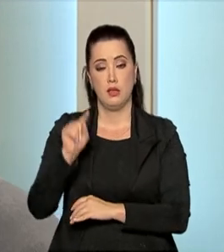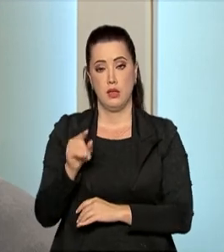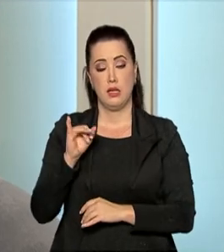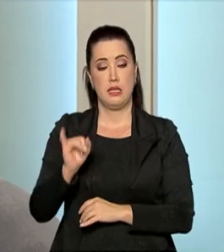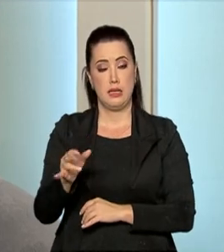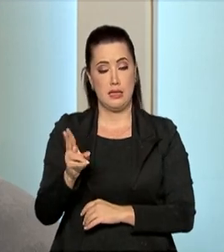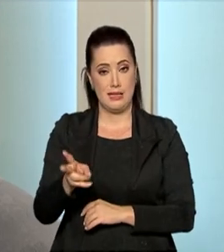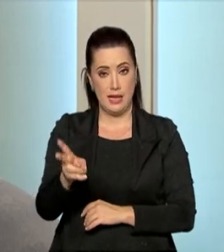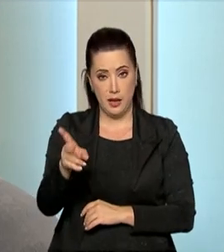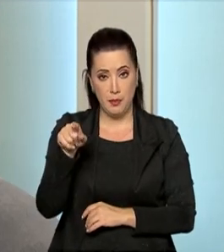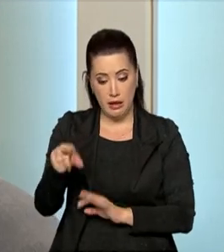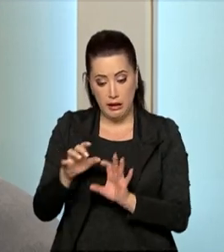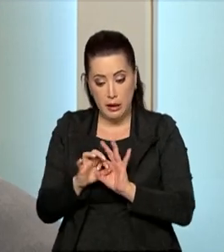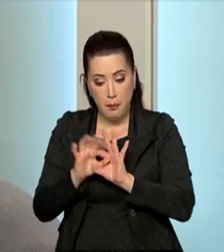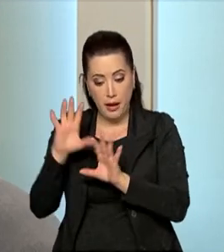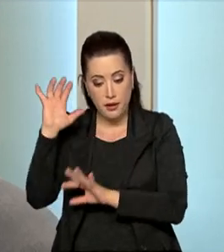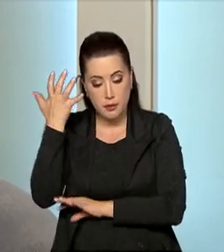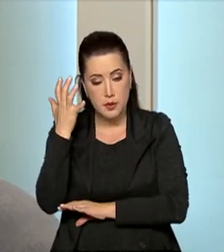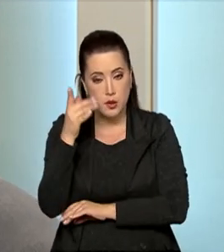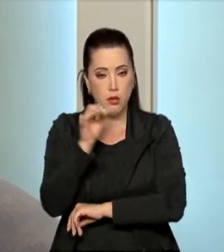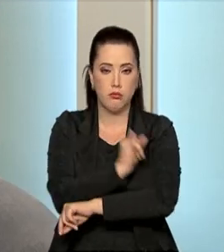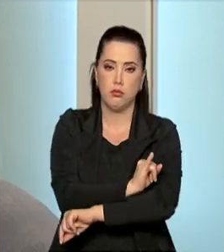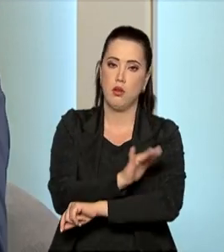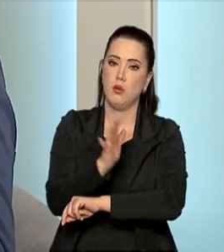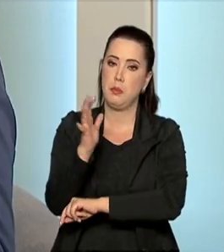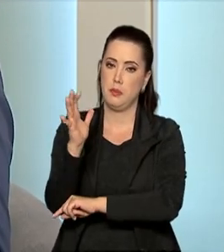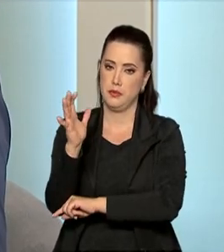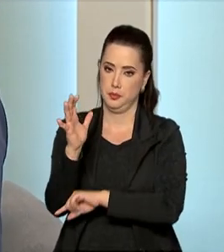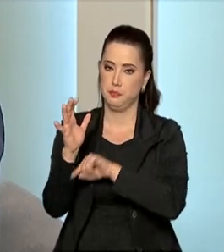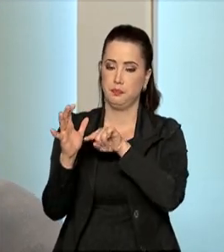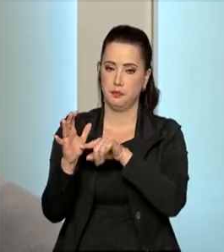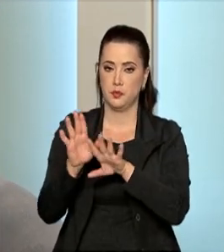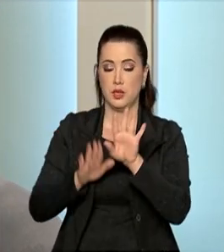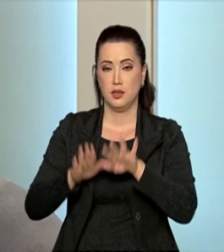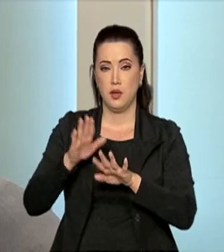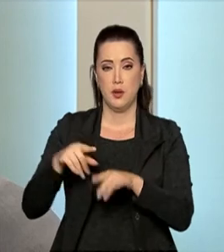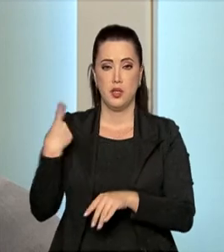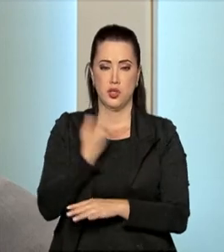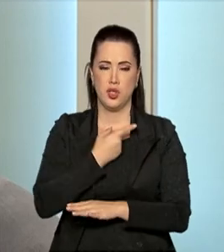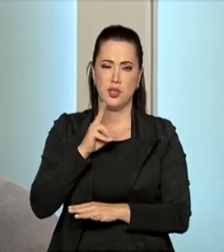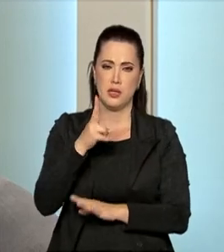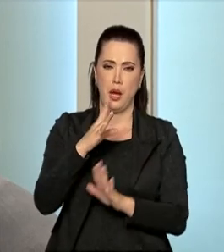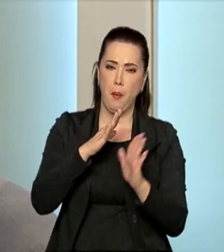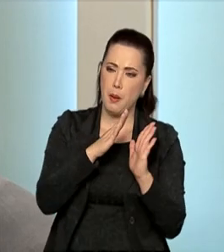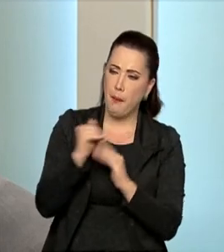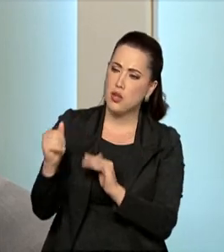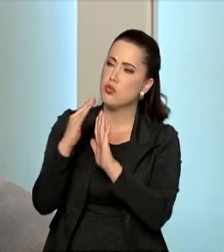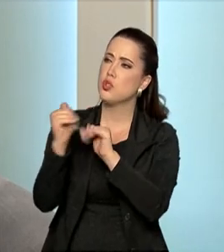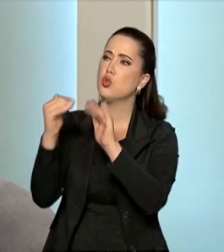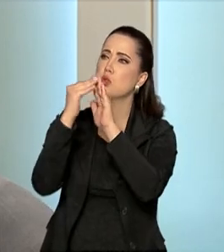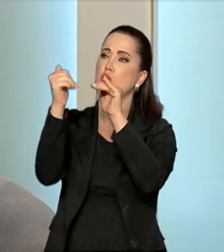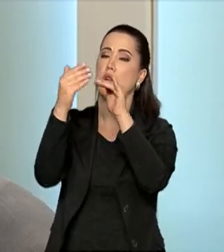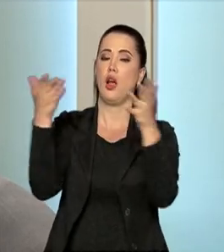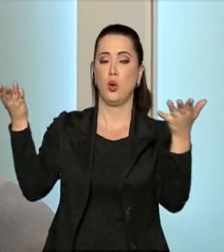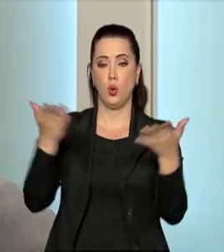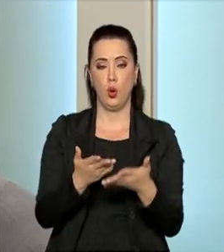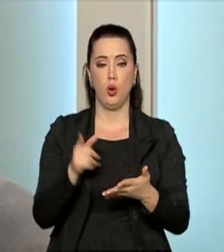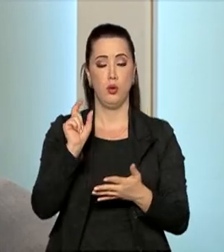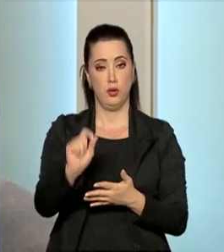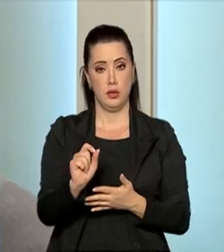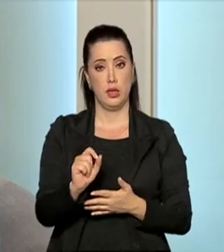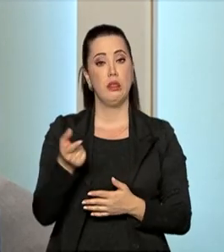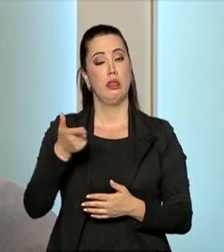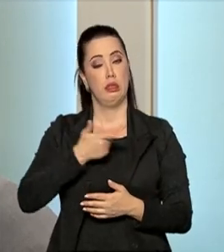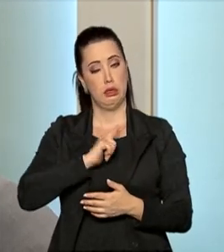sempre o IBAMA. Então, como nós recebemos muitos processos, isso agora veio estratificado. Há um